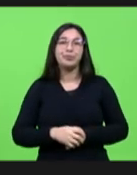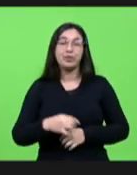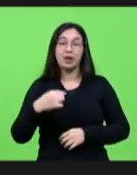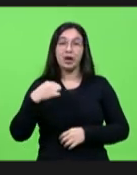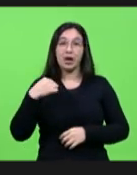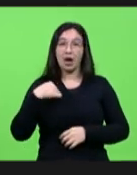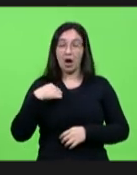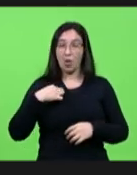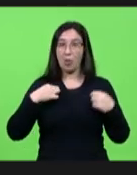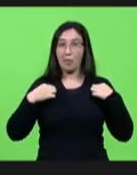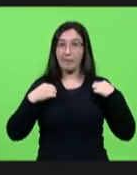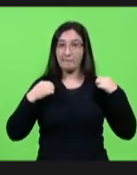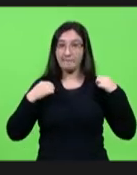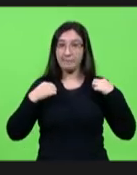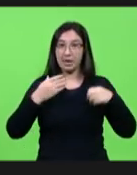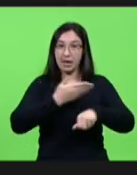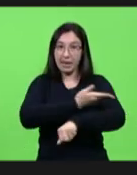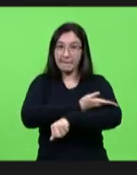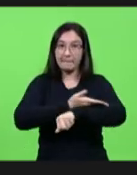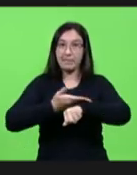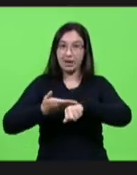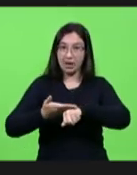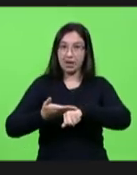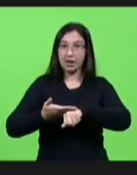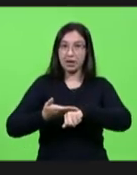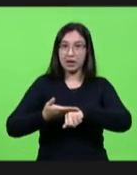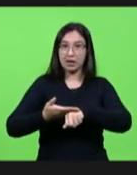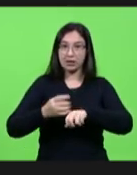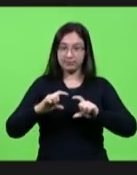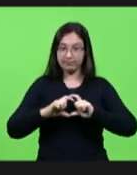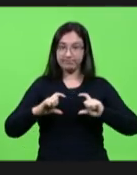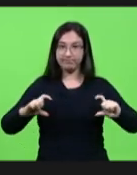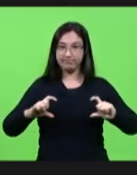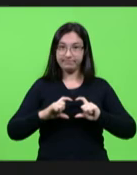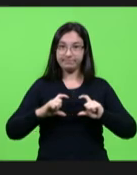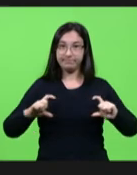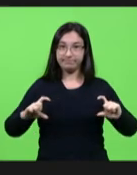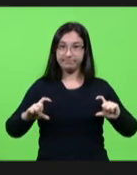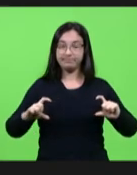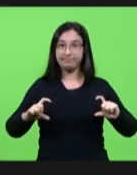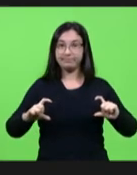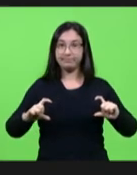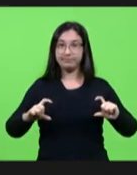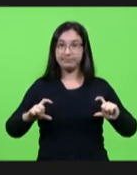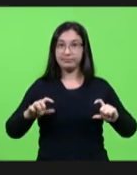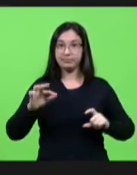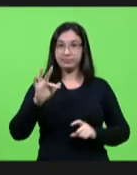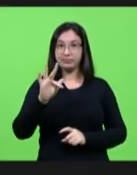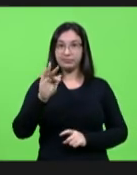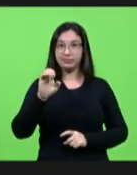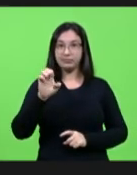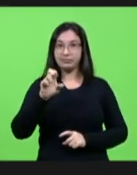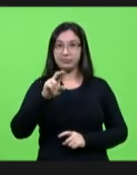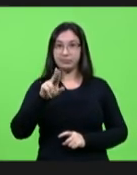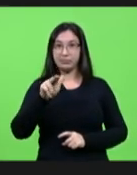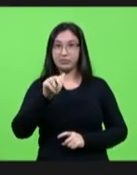uma camiseta branca escrita feo suas